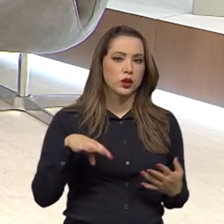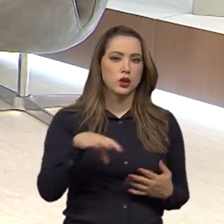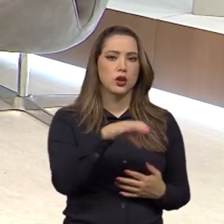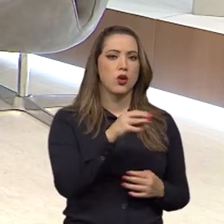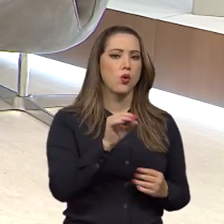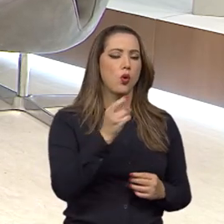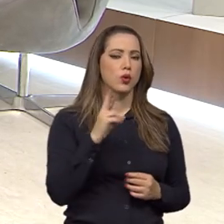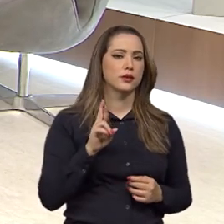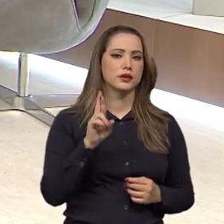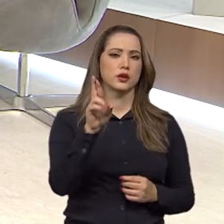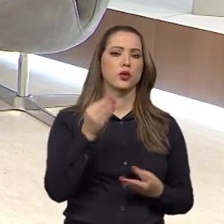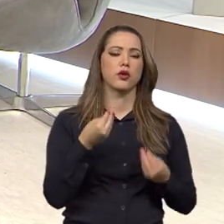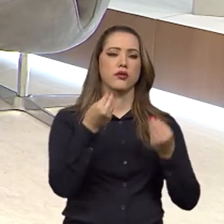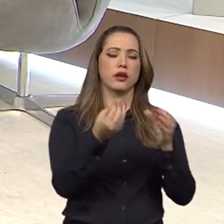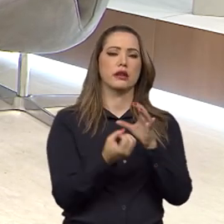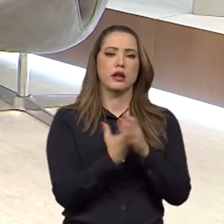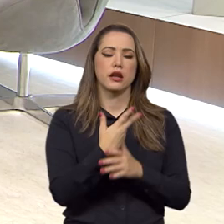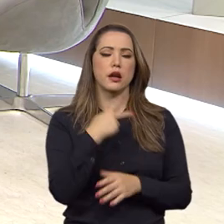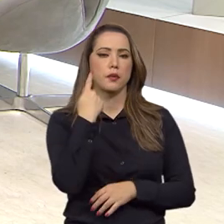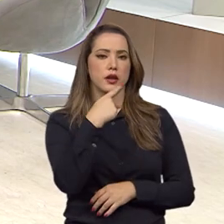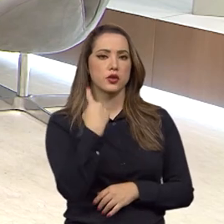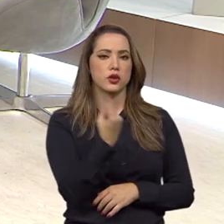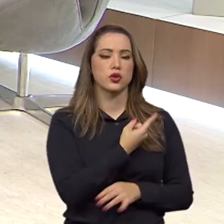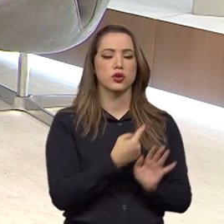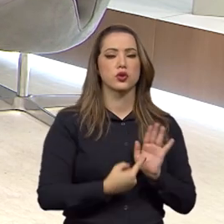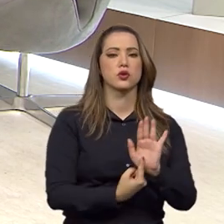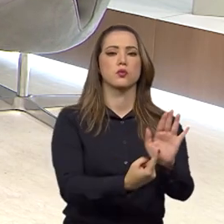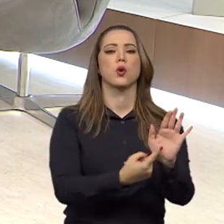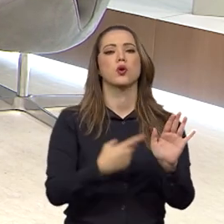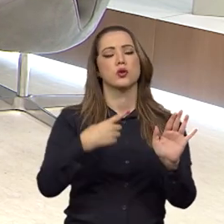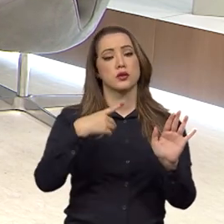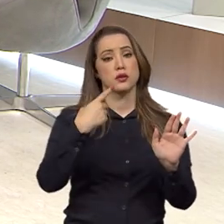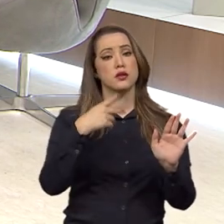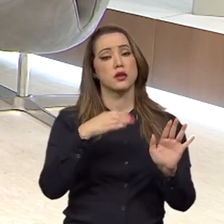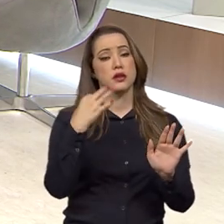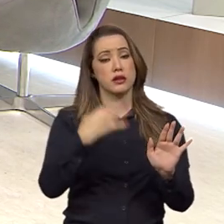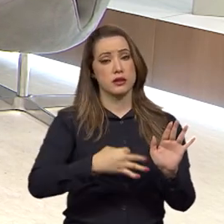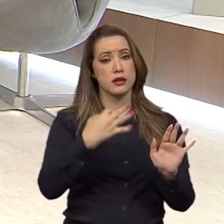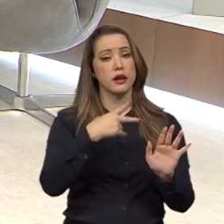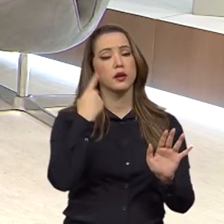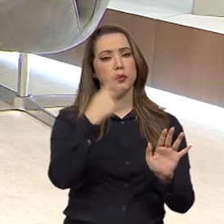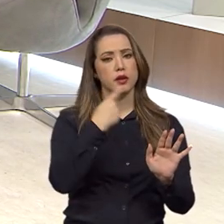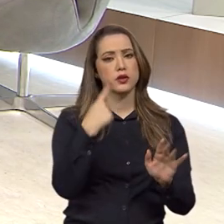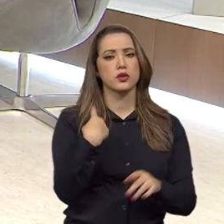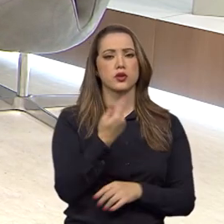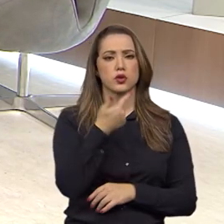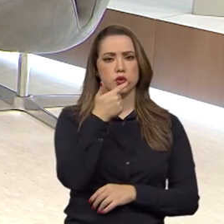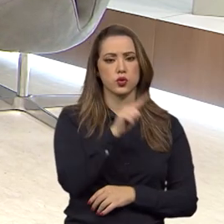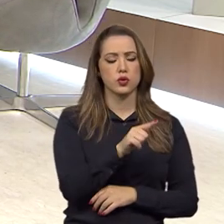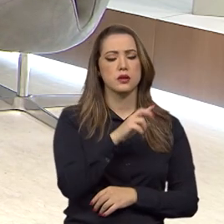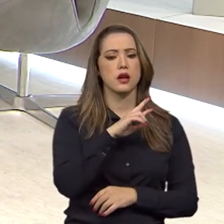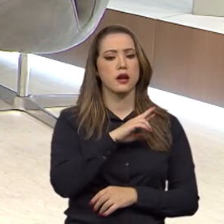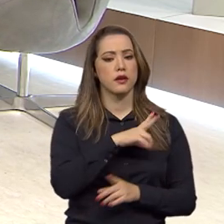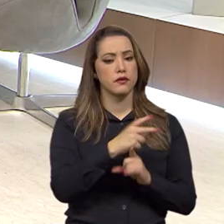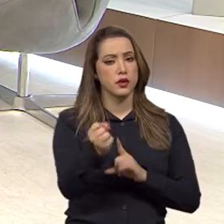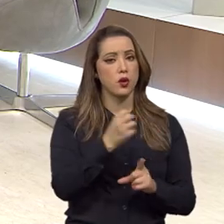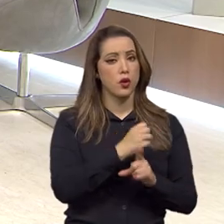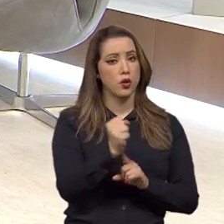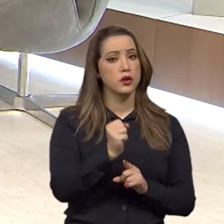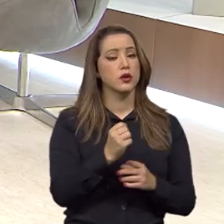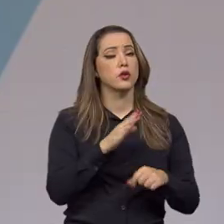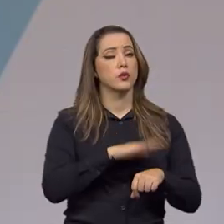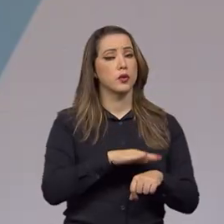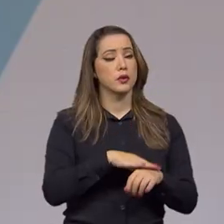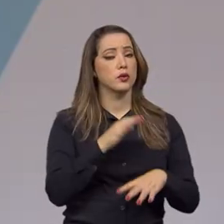pública que concebe a política, conseguimos demonstrar ao judiciário o acerto da política e acabamos tendo êxito na fase, em fase judicial.